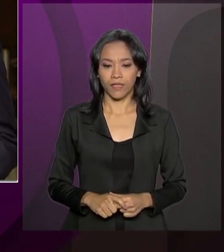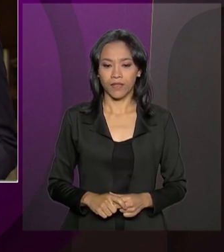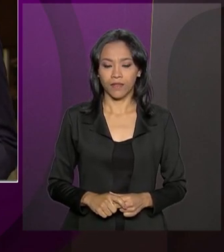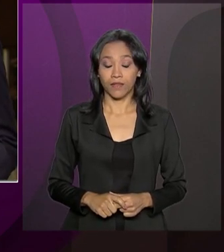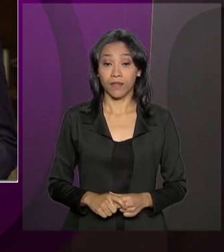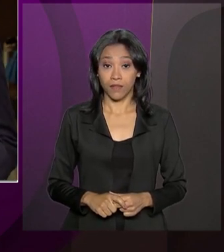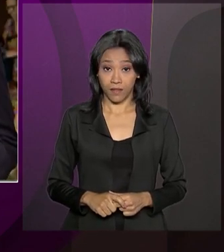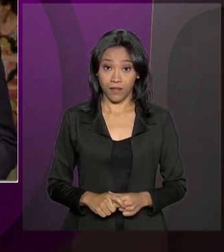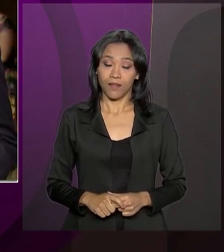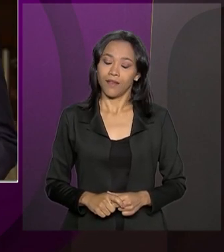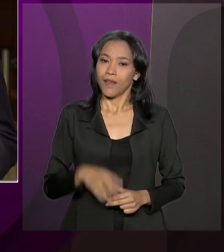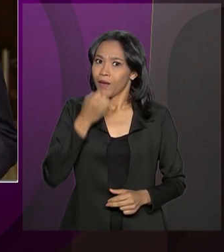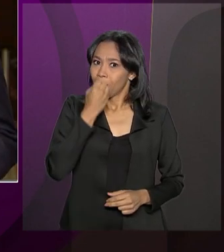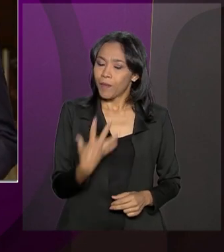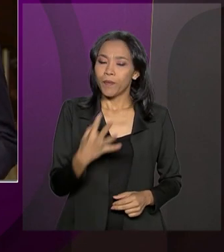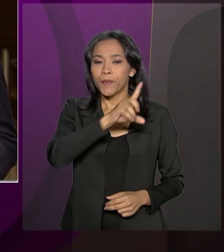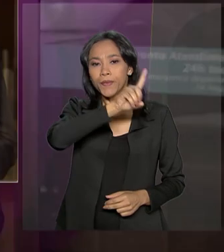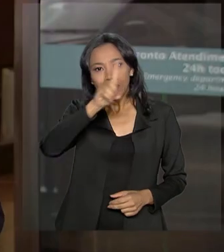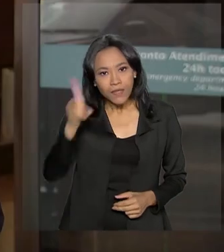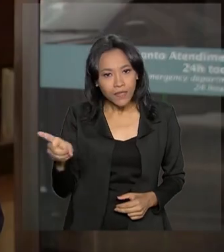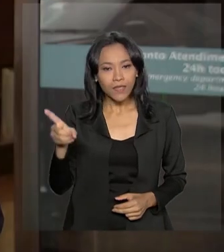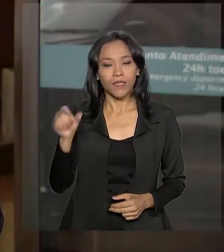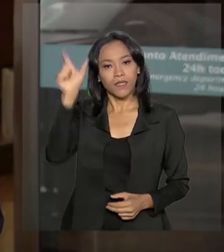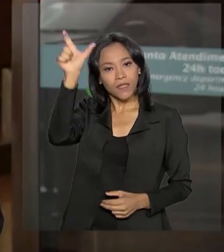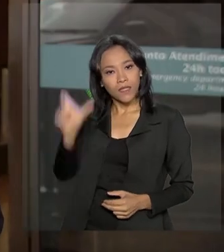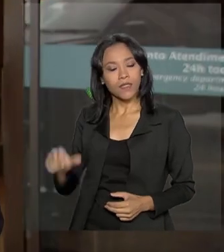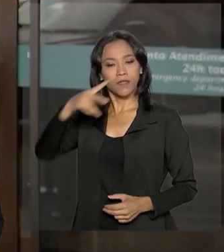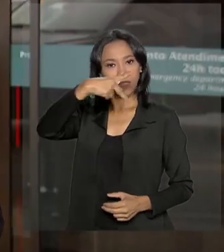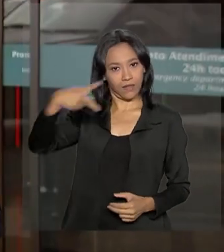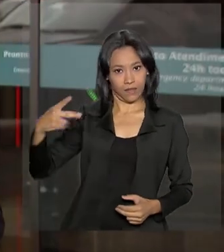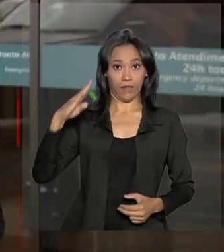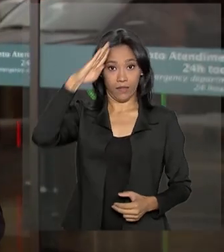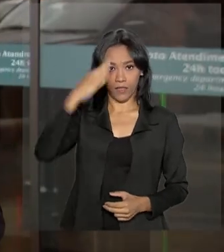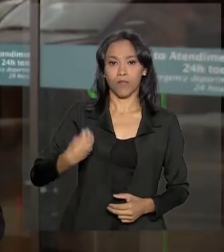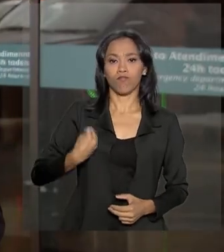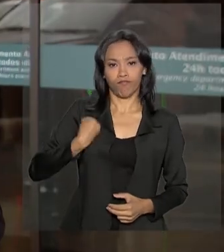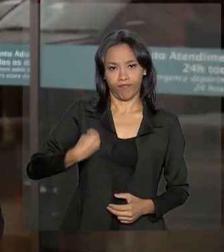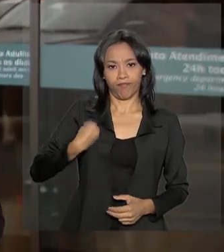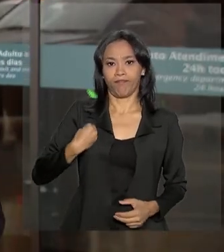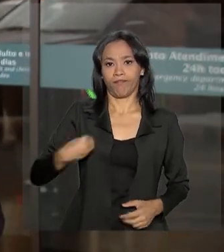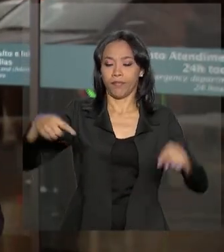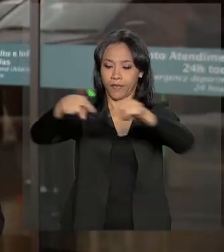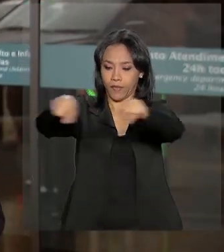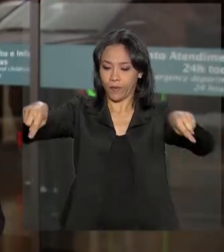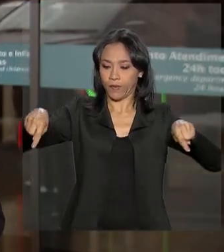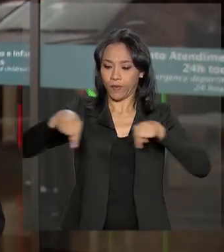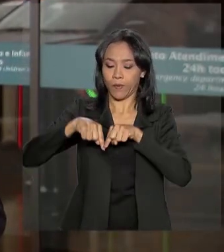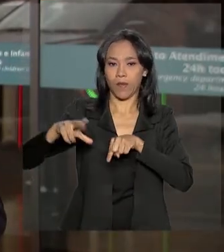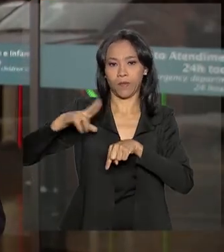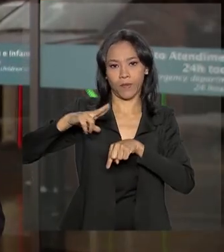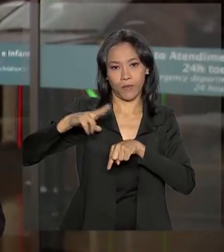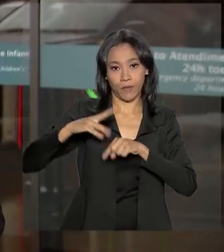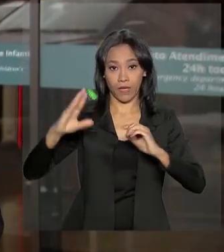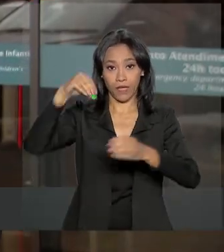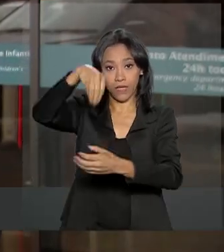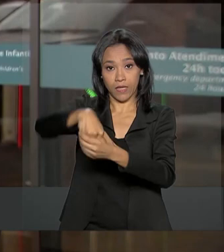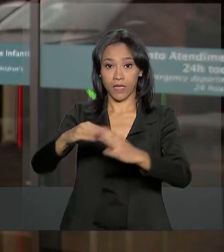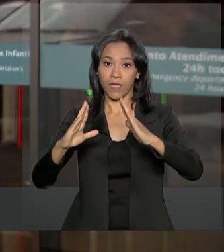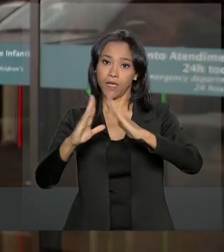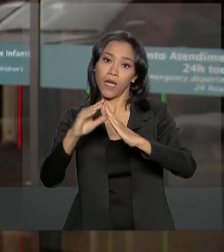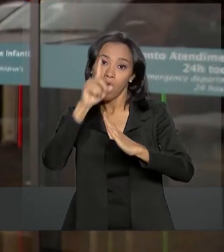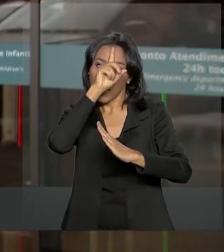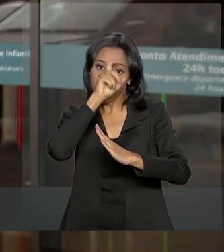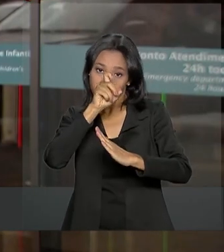Bom dia, Luciana. O presidente Jair Bolsonaro segue em um quarto privativo na unidade de terapia intensiva em regime